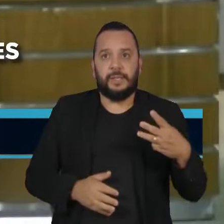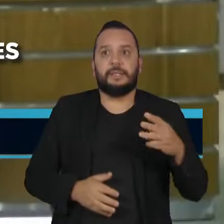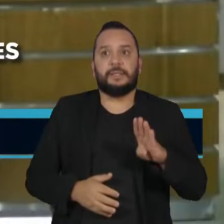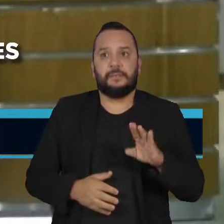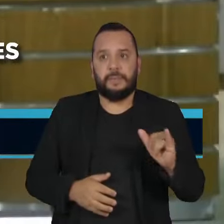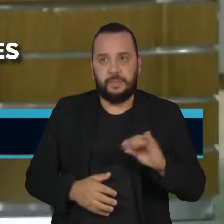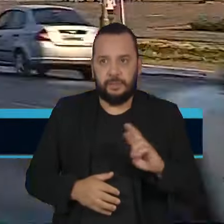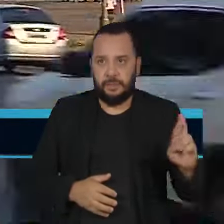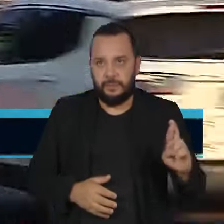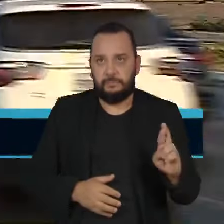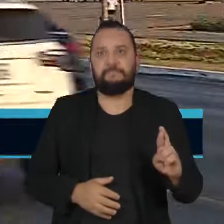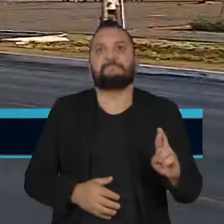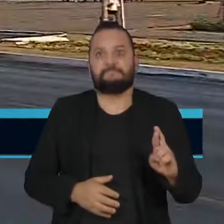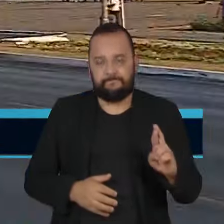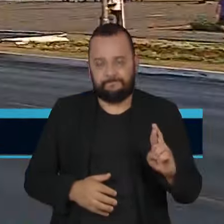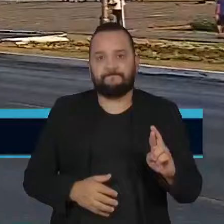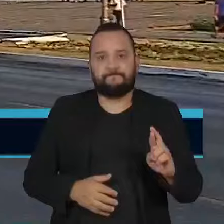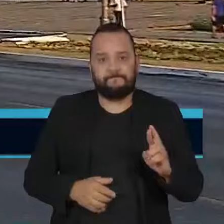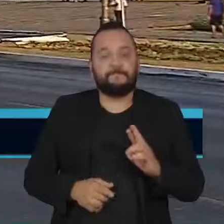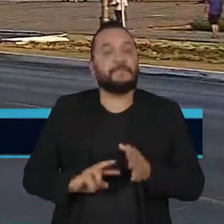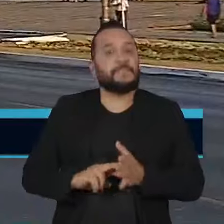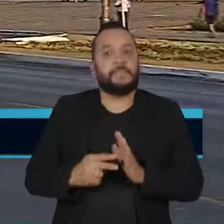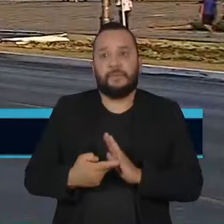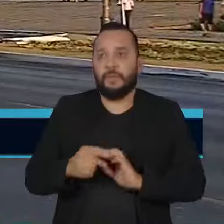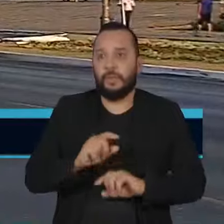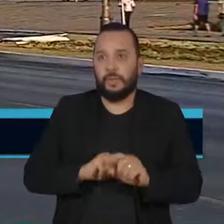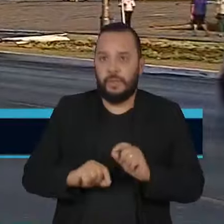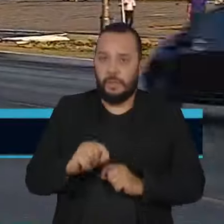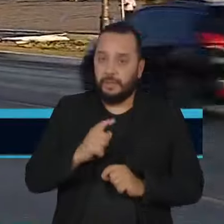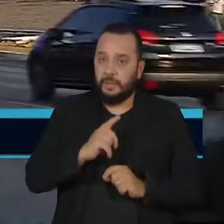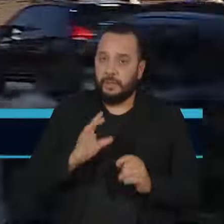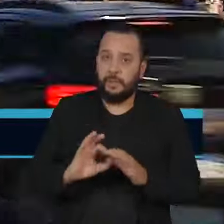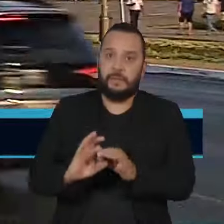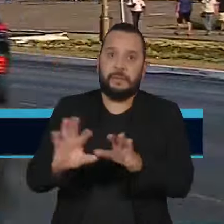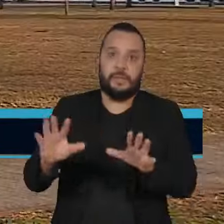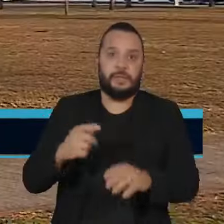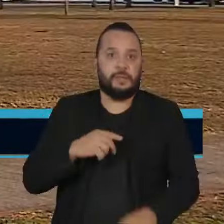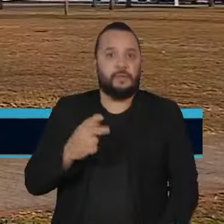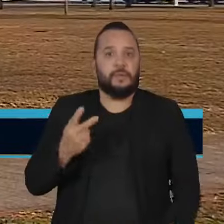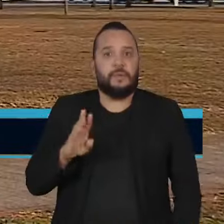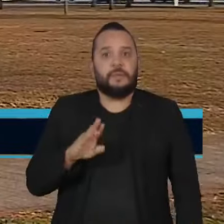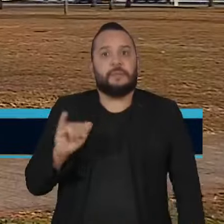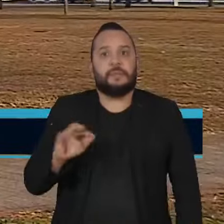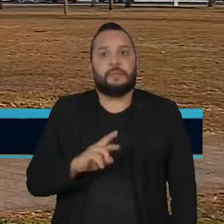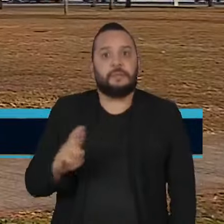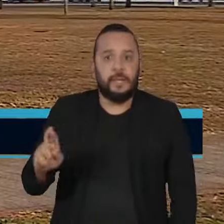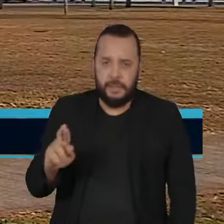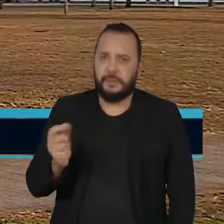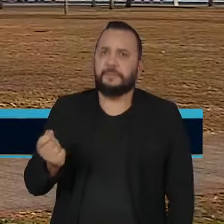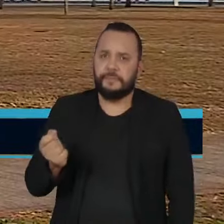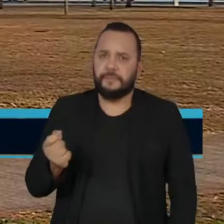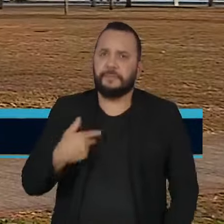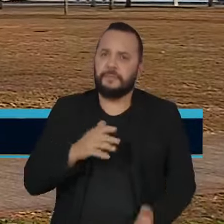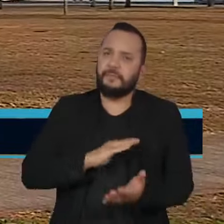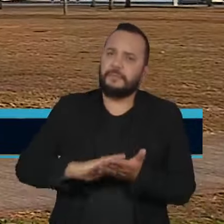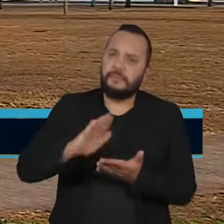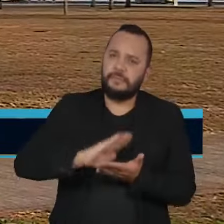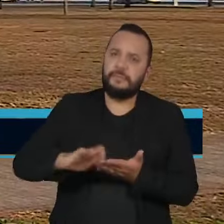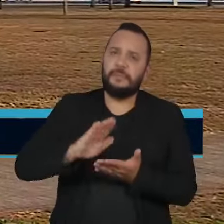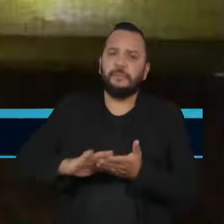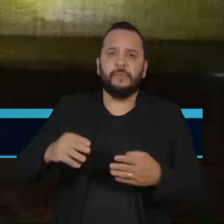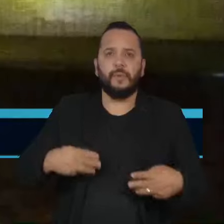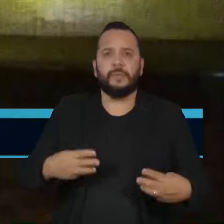bilhões de reais. Isso significa que haverá liberação de quase 2 bilhões de reais em gastos para os